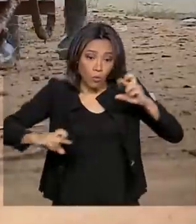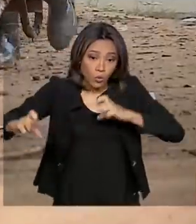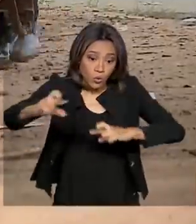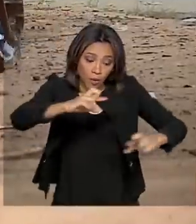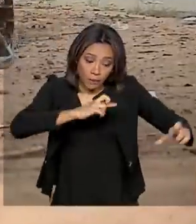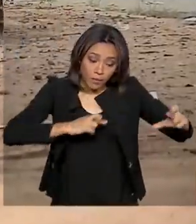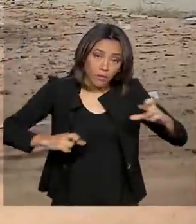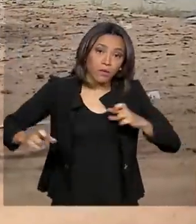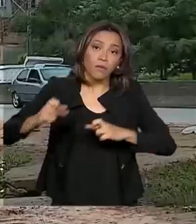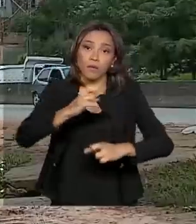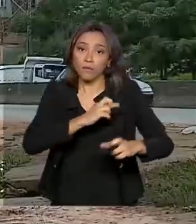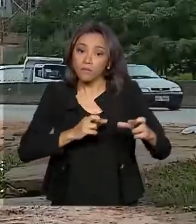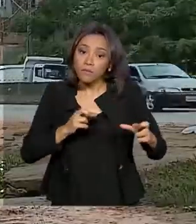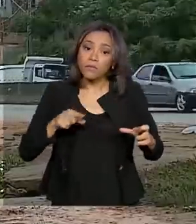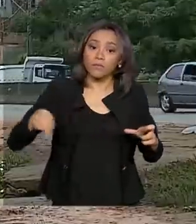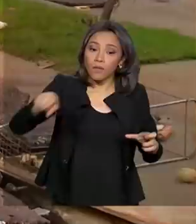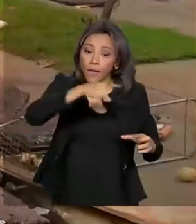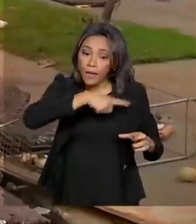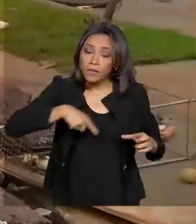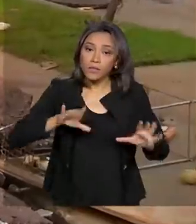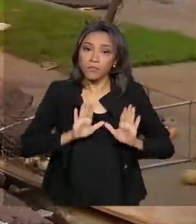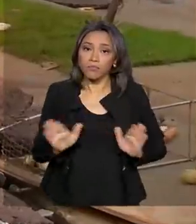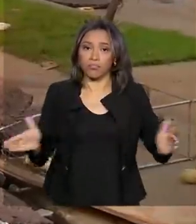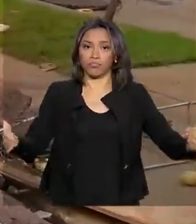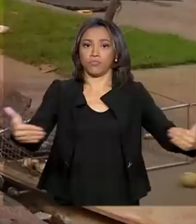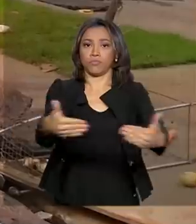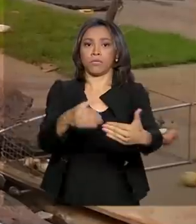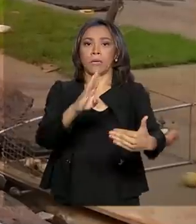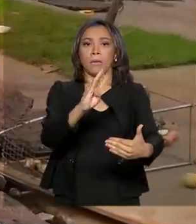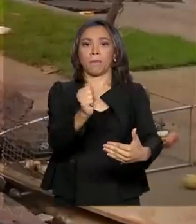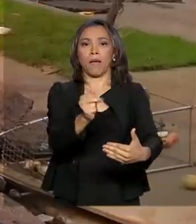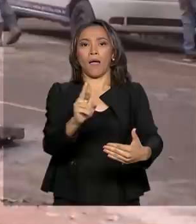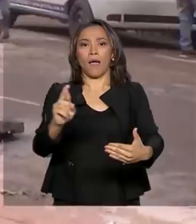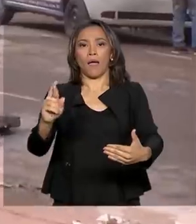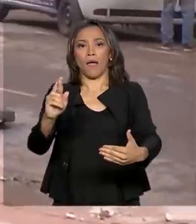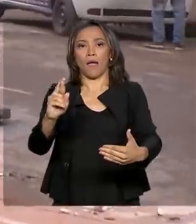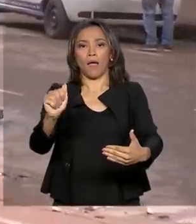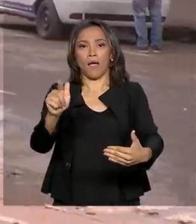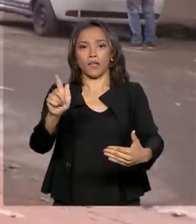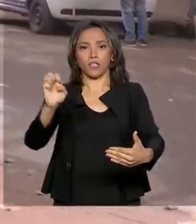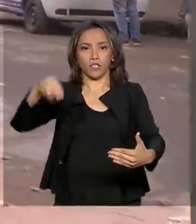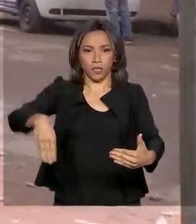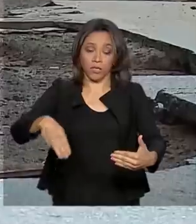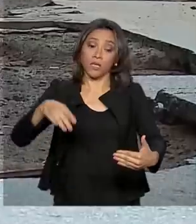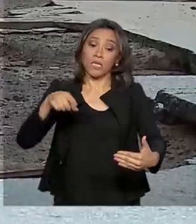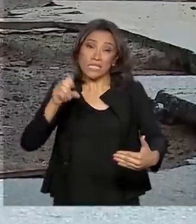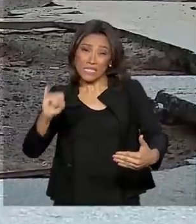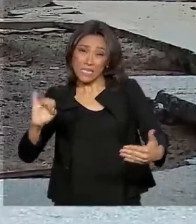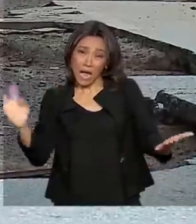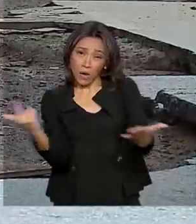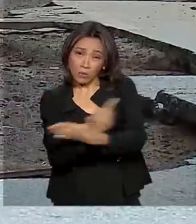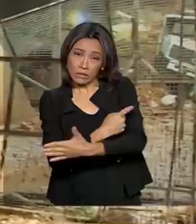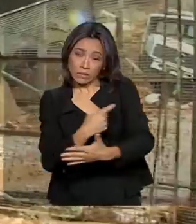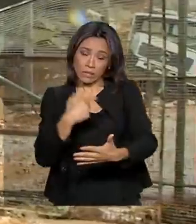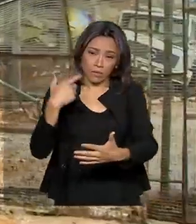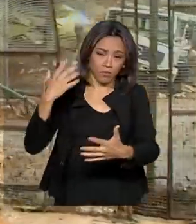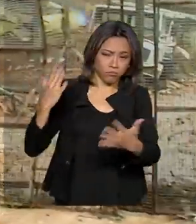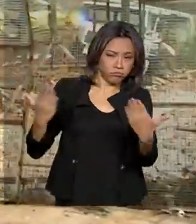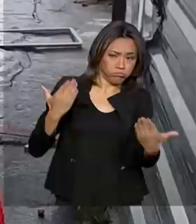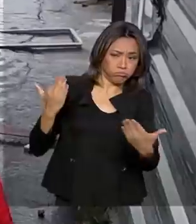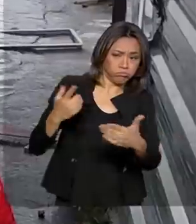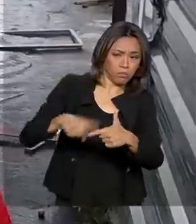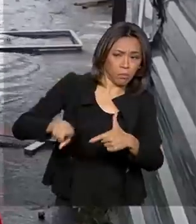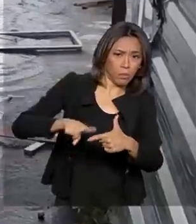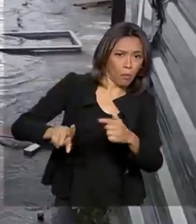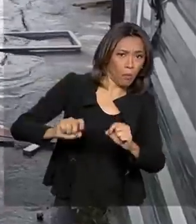condições e da conservação dessas barragens deve ser diário. No caso de qualquer anormalidade, o plano de ação de emergência para